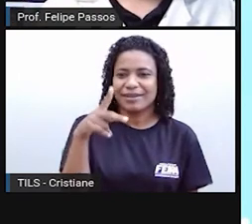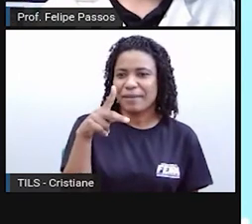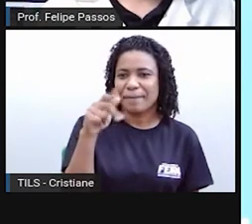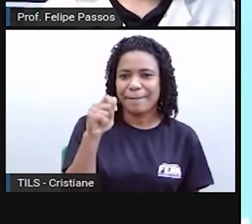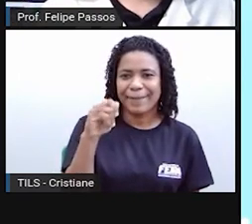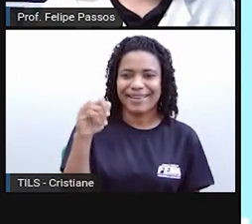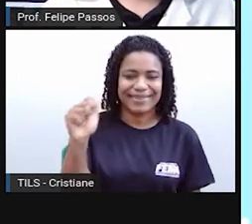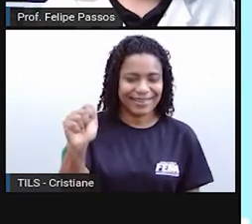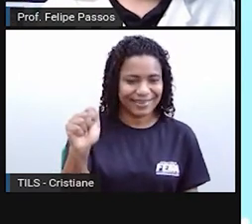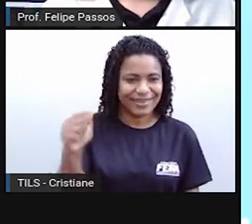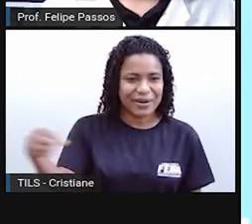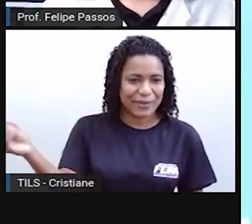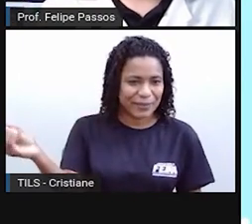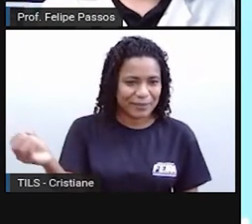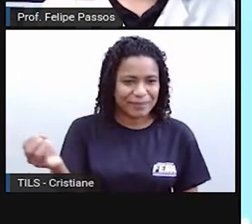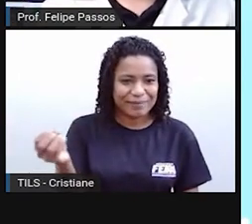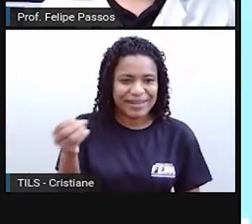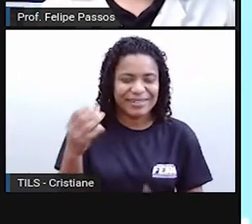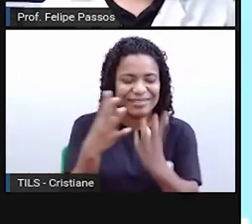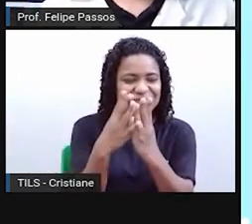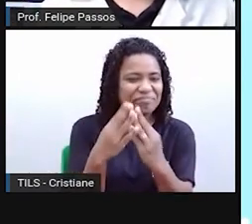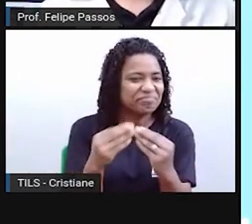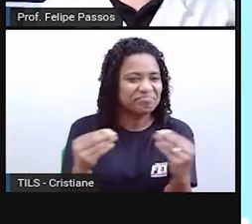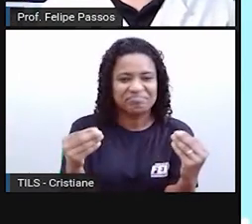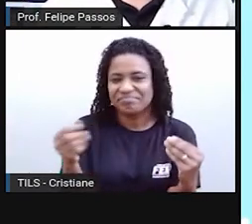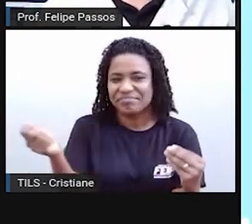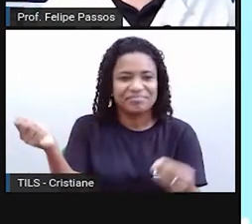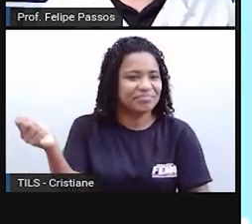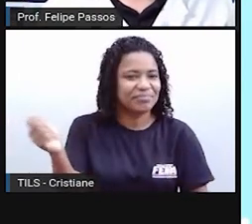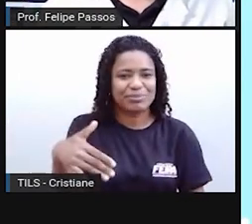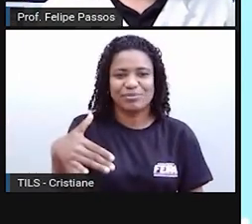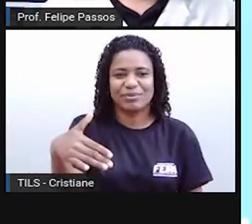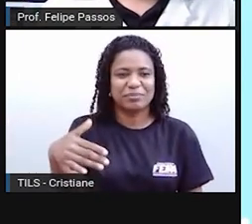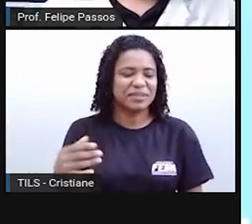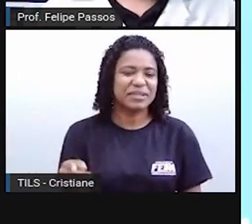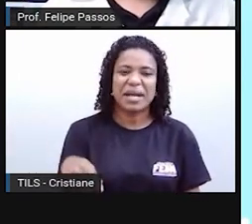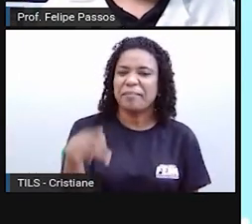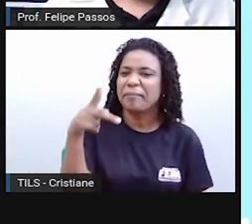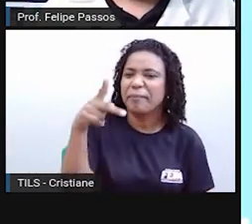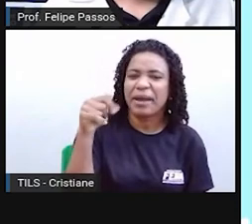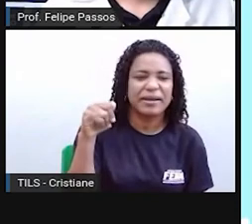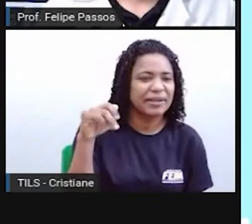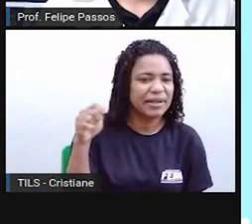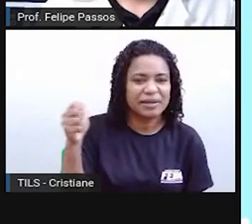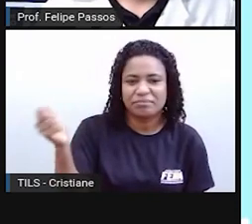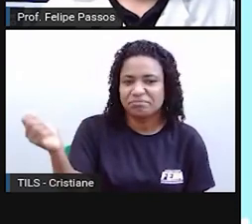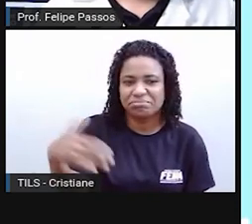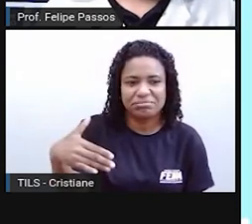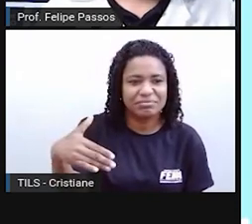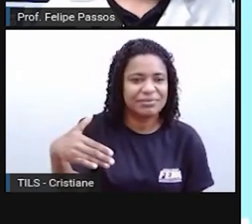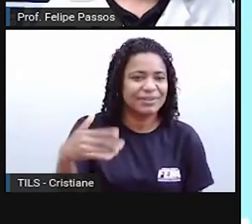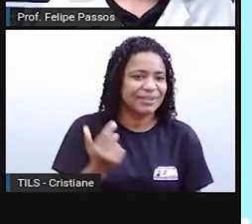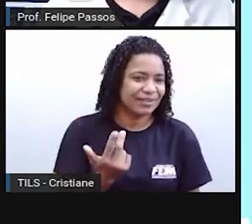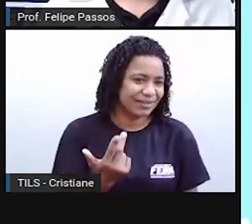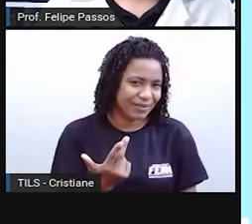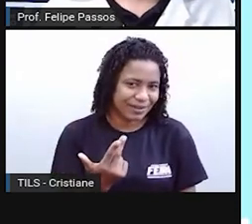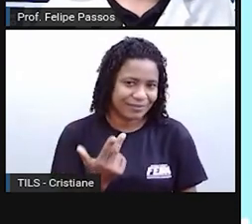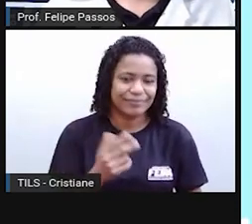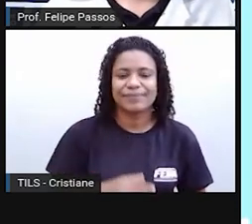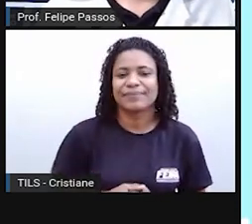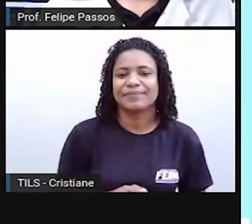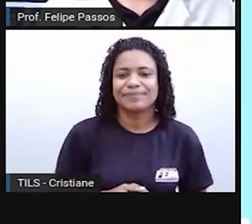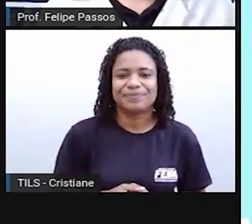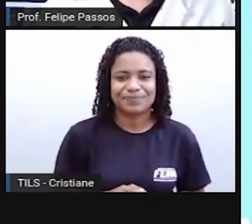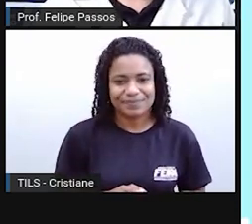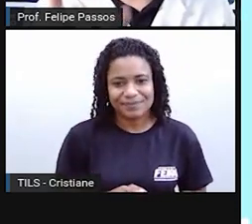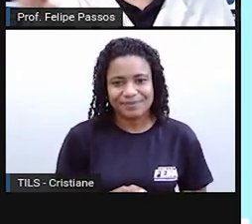linguagem coloquial, é algo que não é de qualidade, né? Algo que não é legal. Deu bolo, dar bolo.